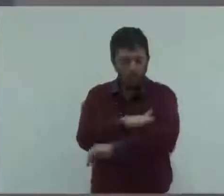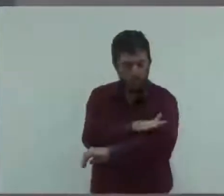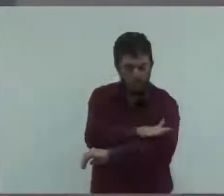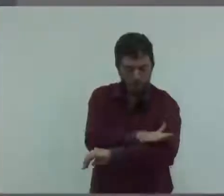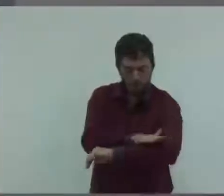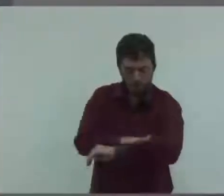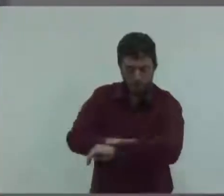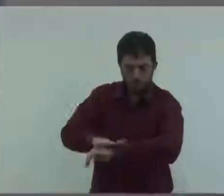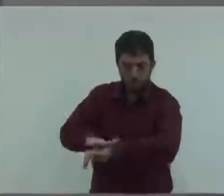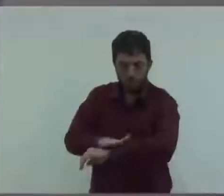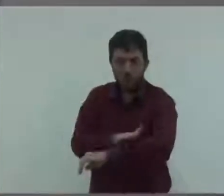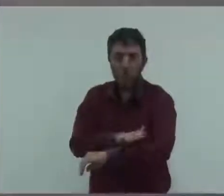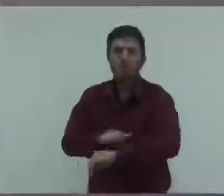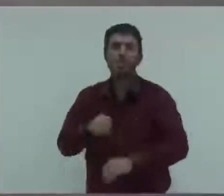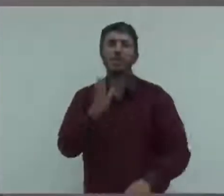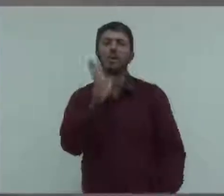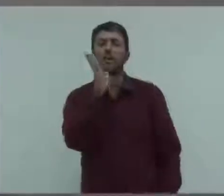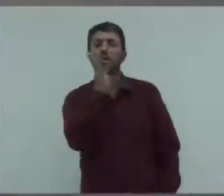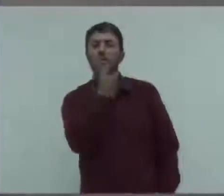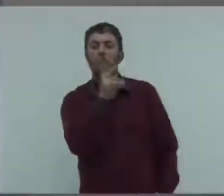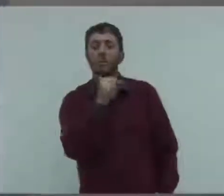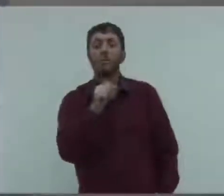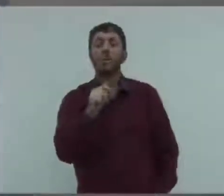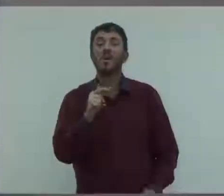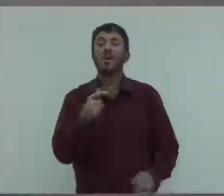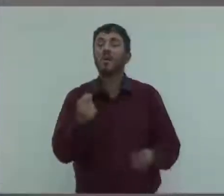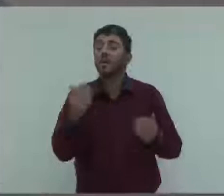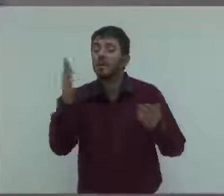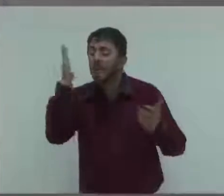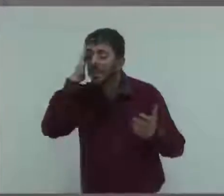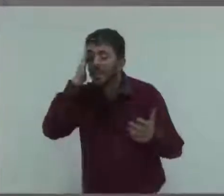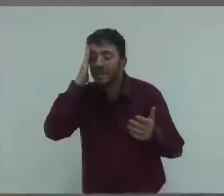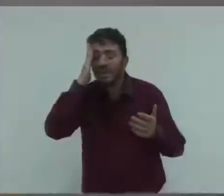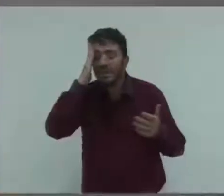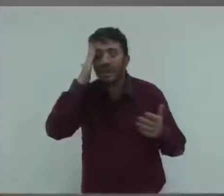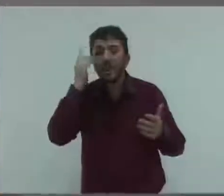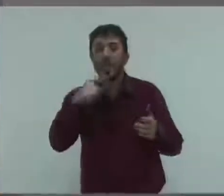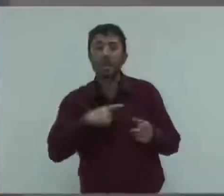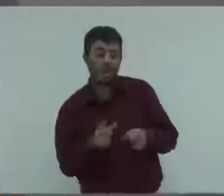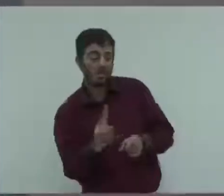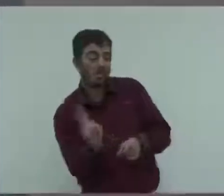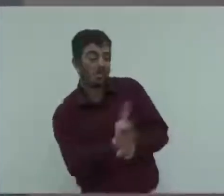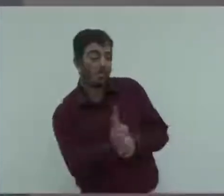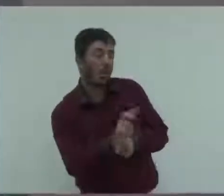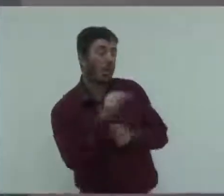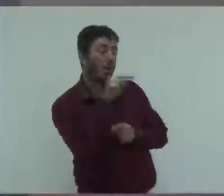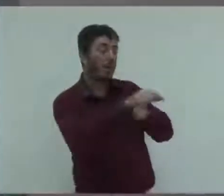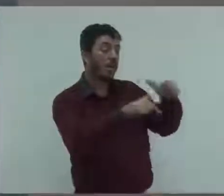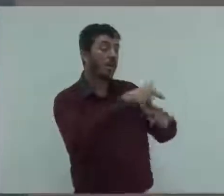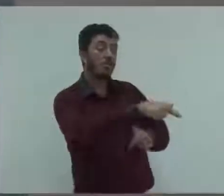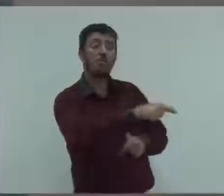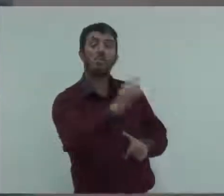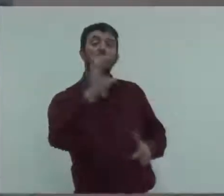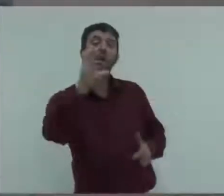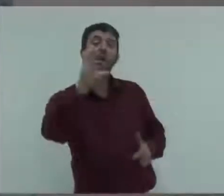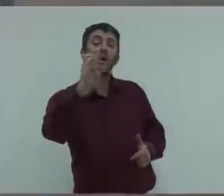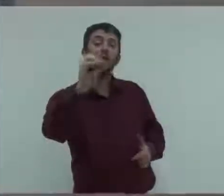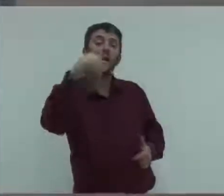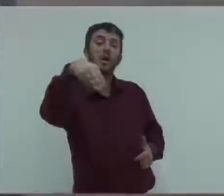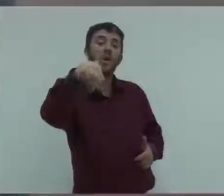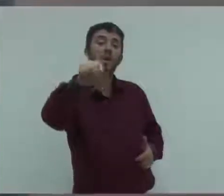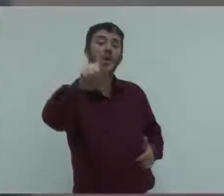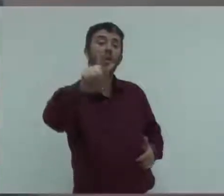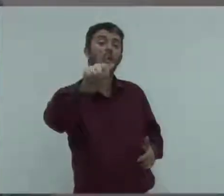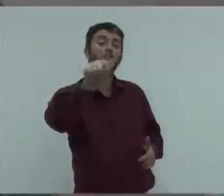esse alerta. Quem é a secretaria responsável? Quem está acompanhando esses trabalhos da Congas? Aqui está sendo